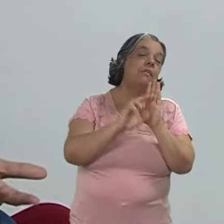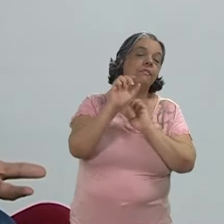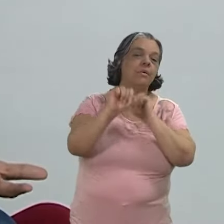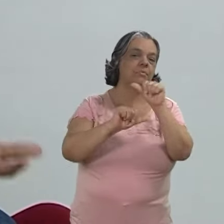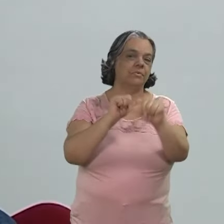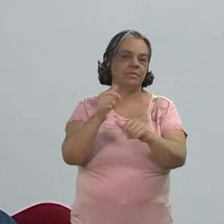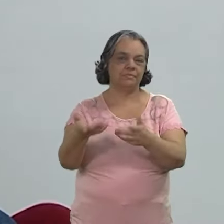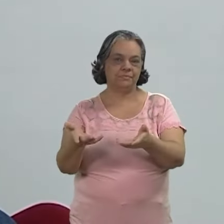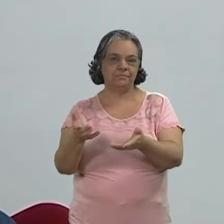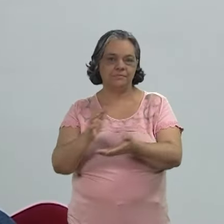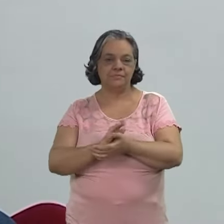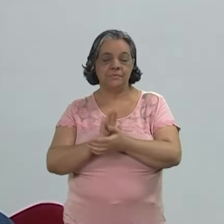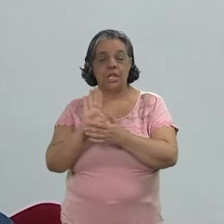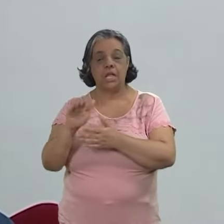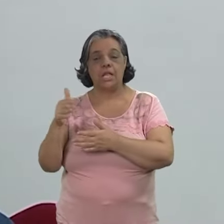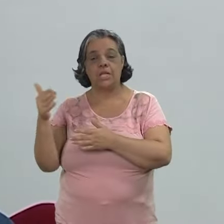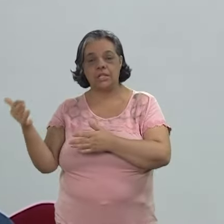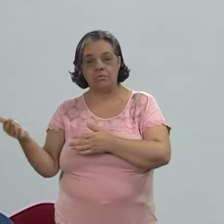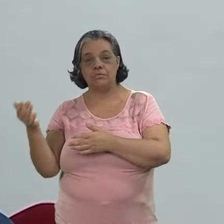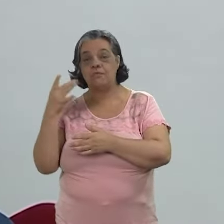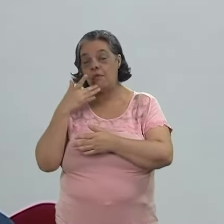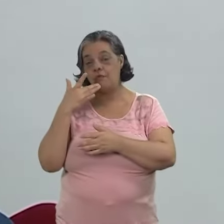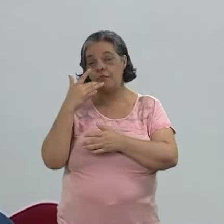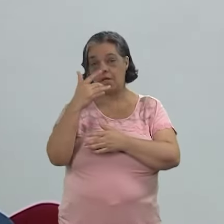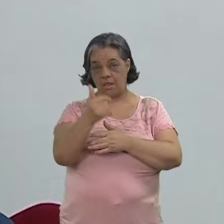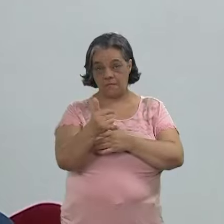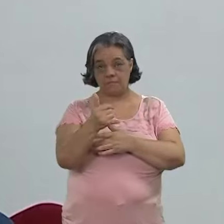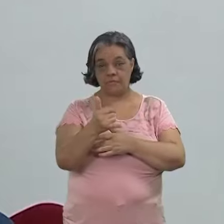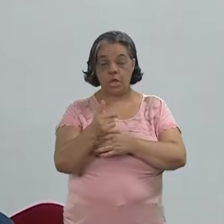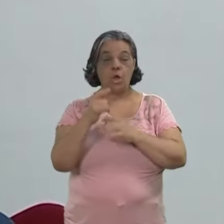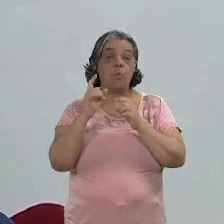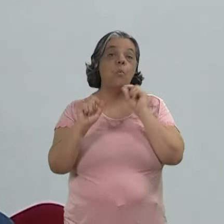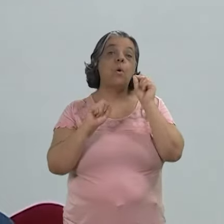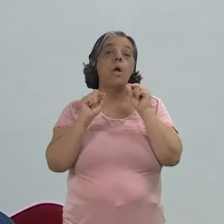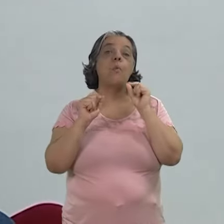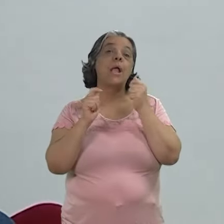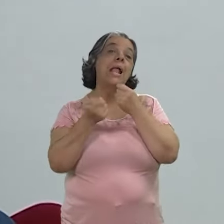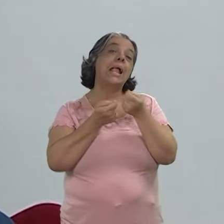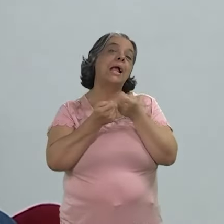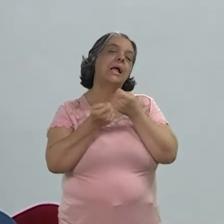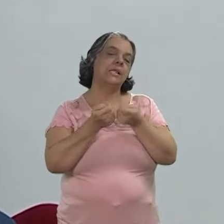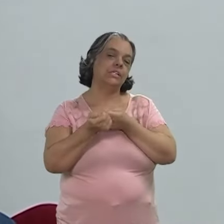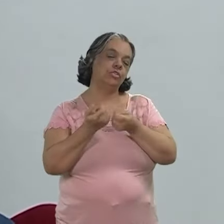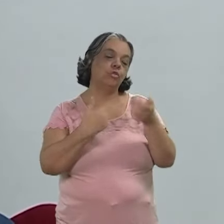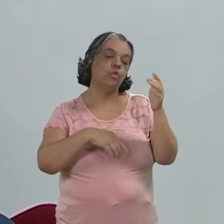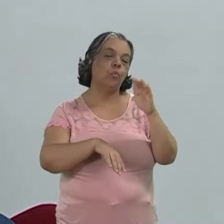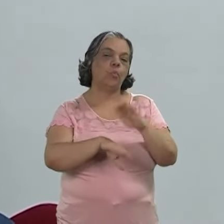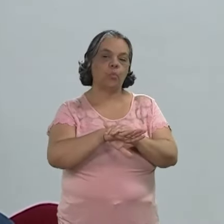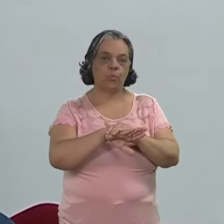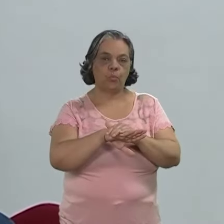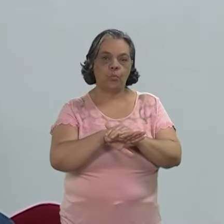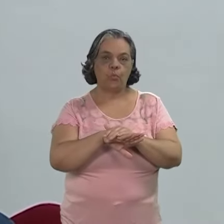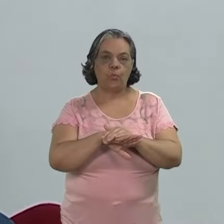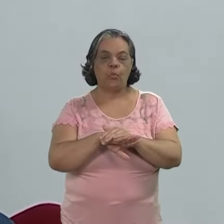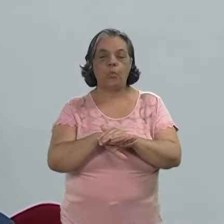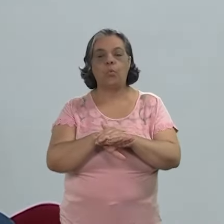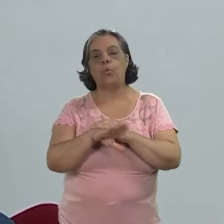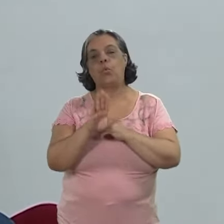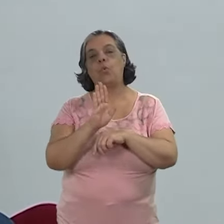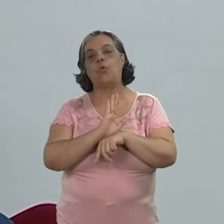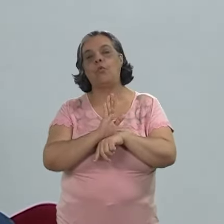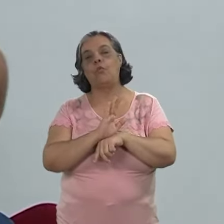mudam o tempo inteiro. Então, se eu for dizer, qual o jeito mais garantido de guardar